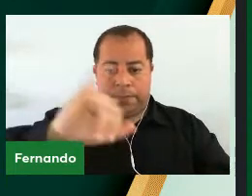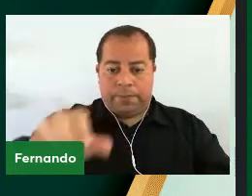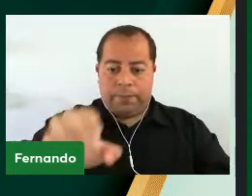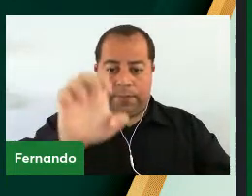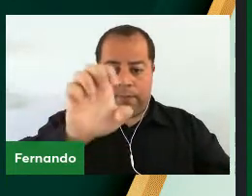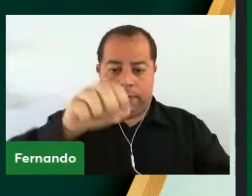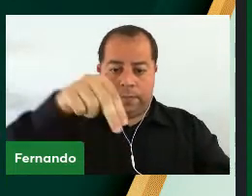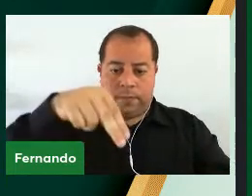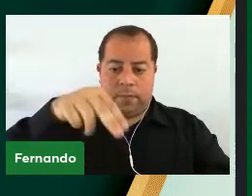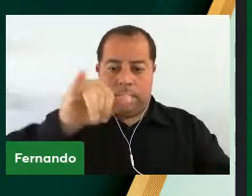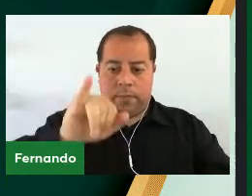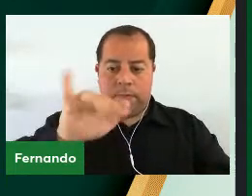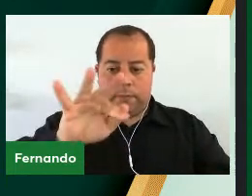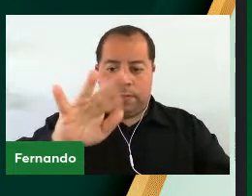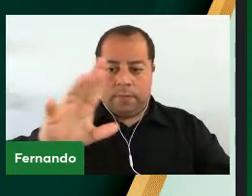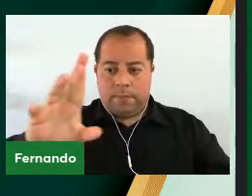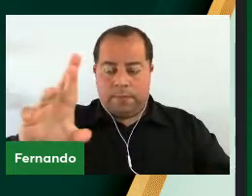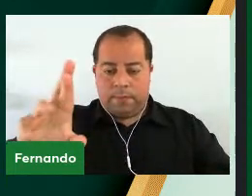Vepo Prade